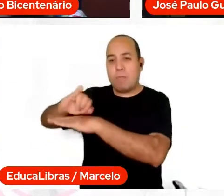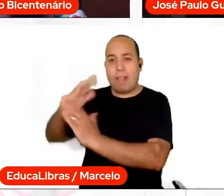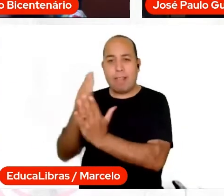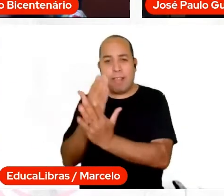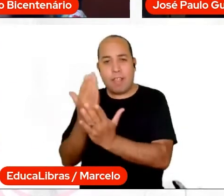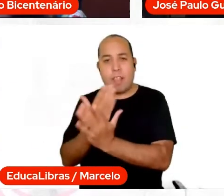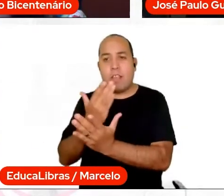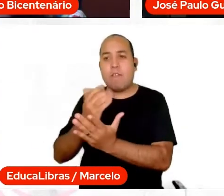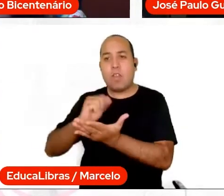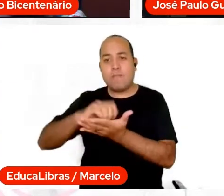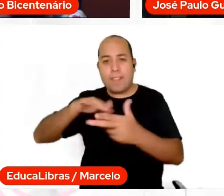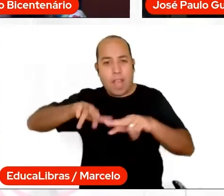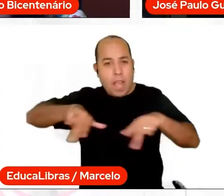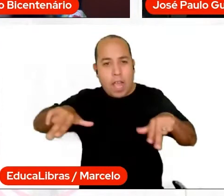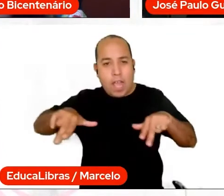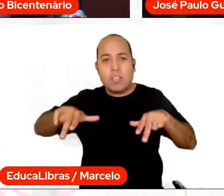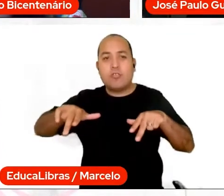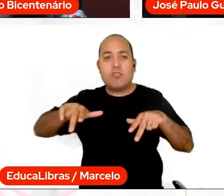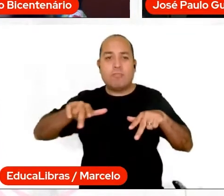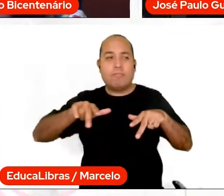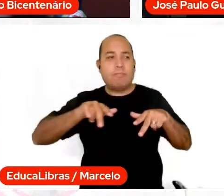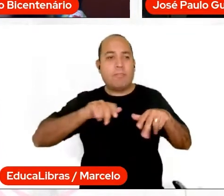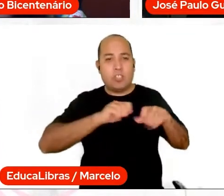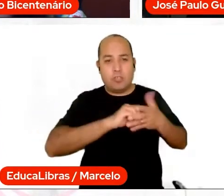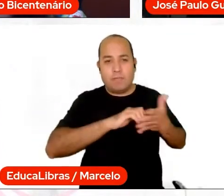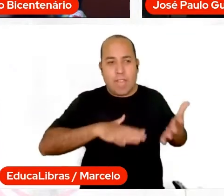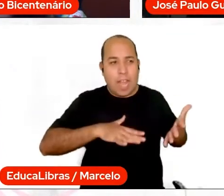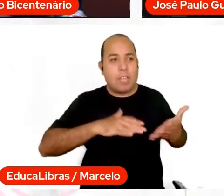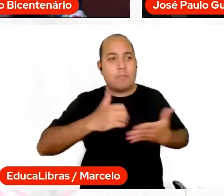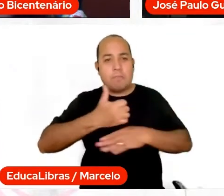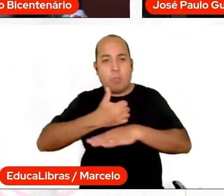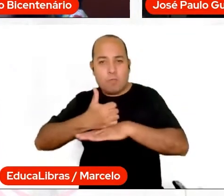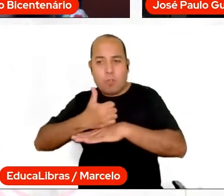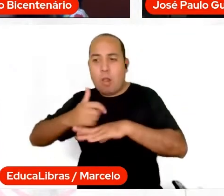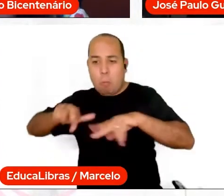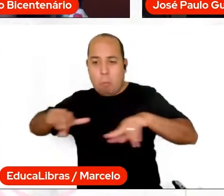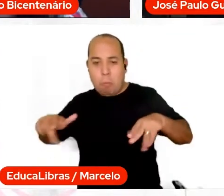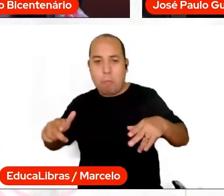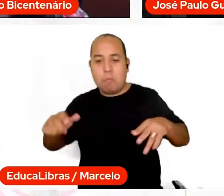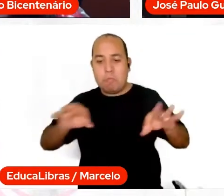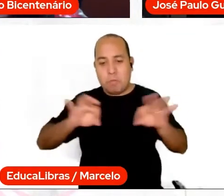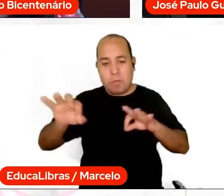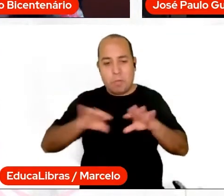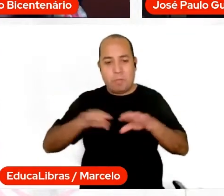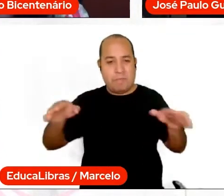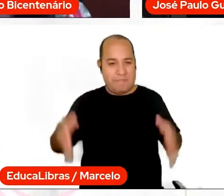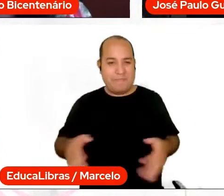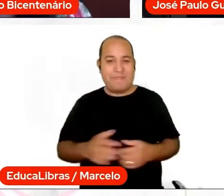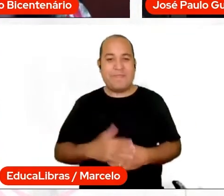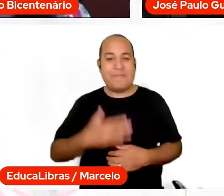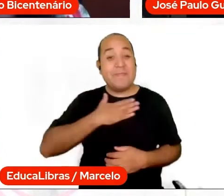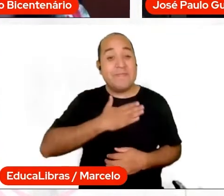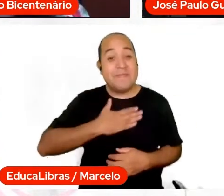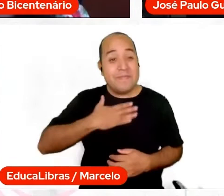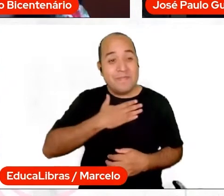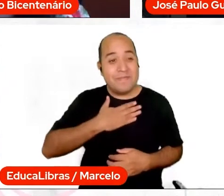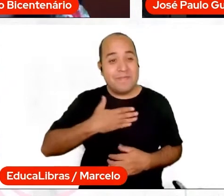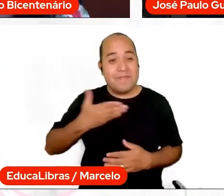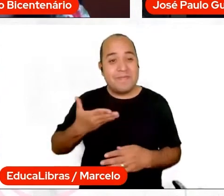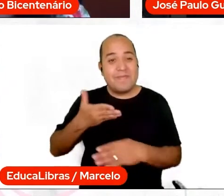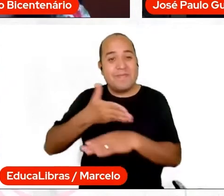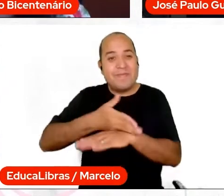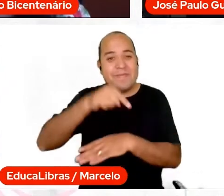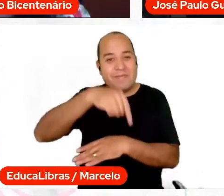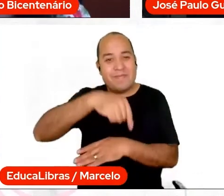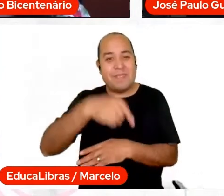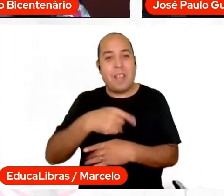atividades acadêmicas e profissionais. Então, é com grande alegria que participo dessa live e